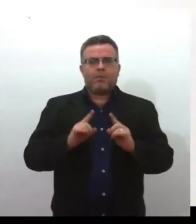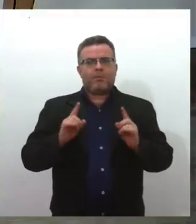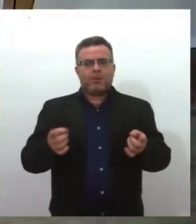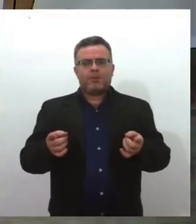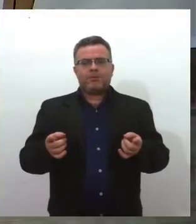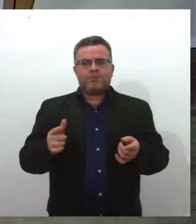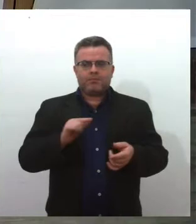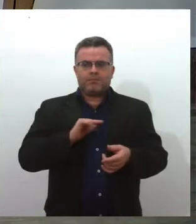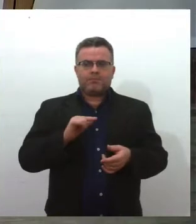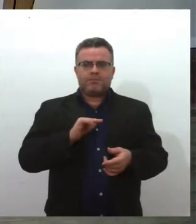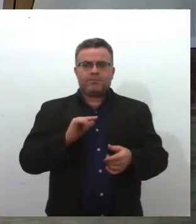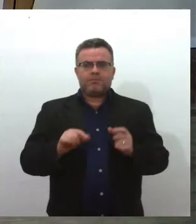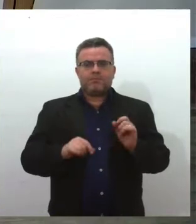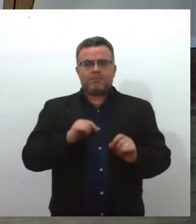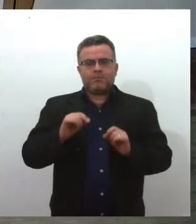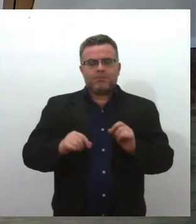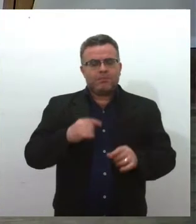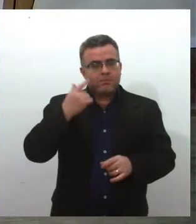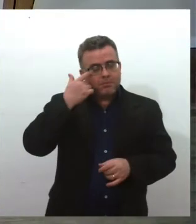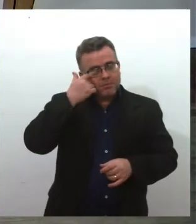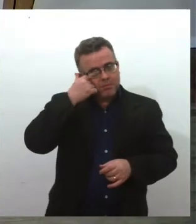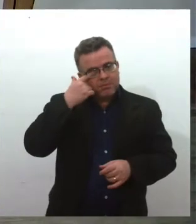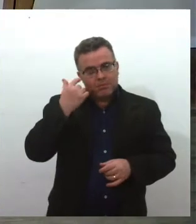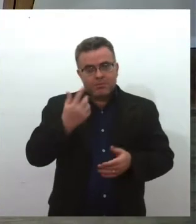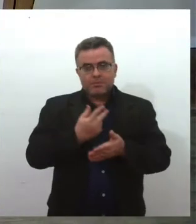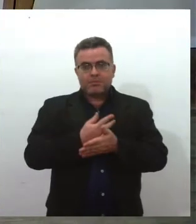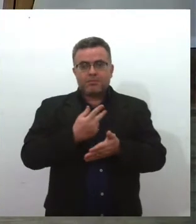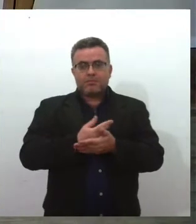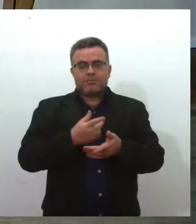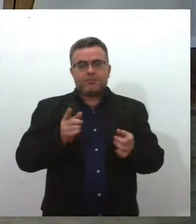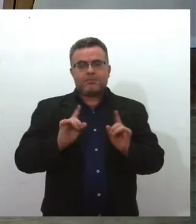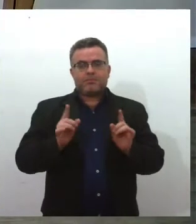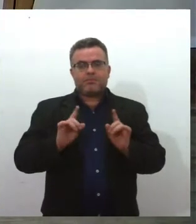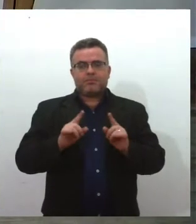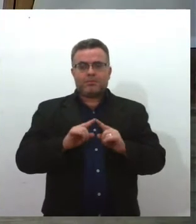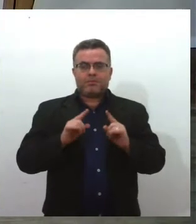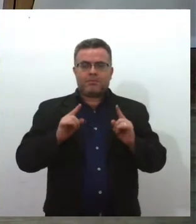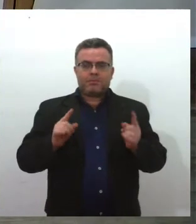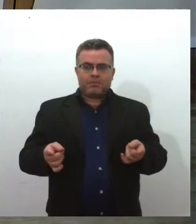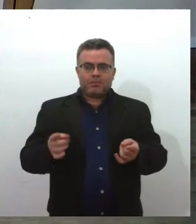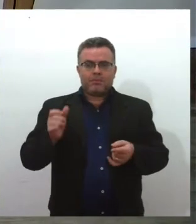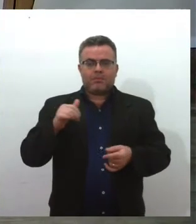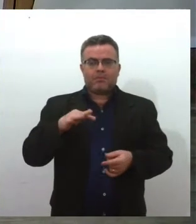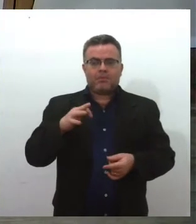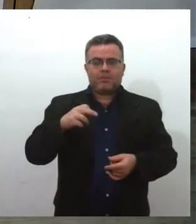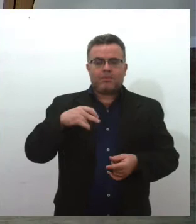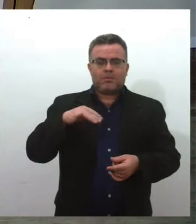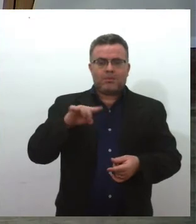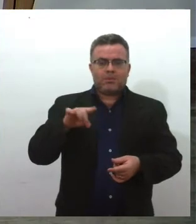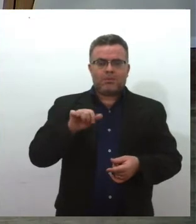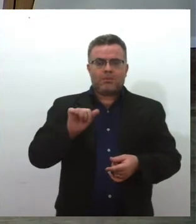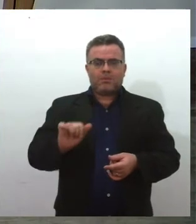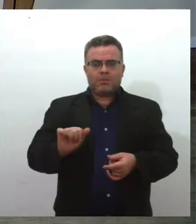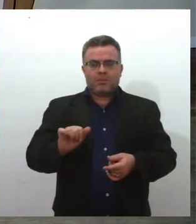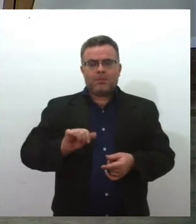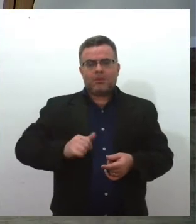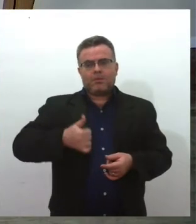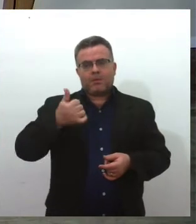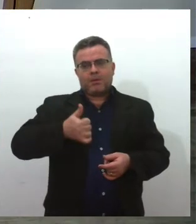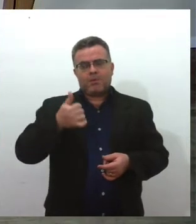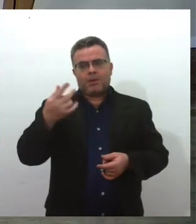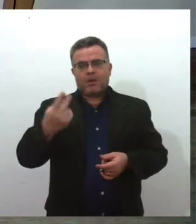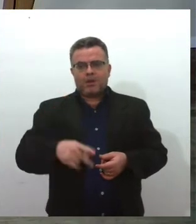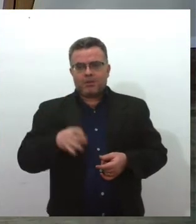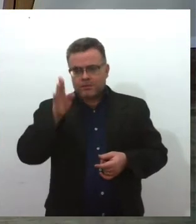Sim. Me corrija se eu estiver errada. Antonieta de Barros, primeira deputada de Santa Catarina, a primeira deputada negra do Brasil,